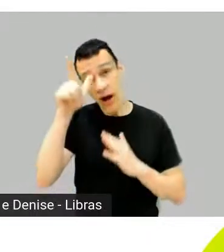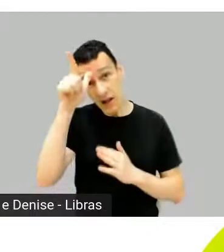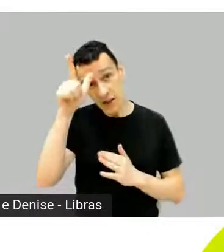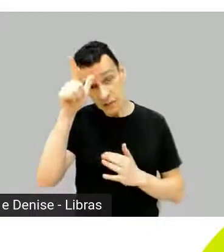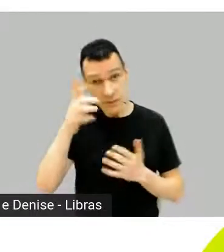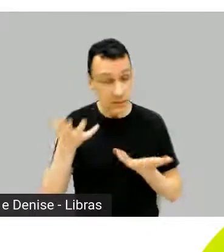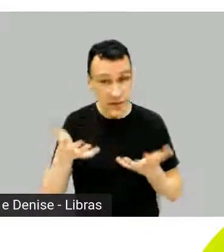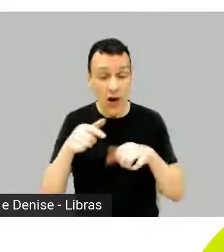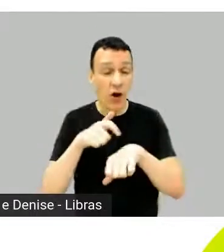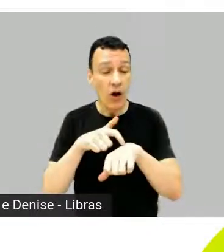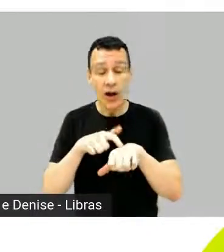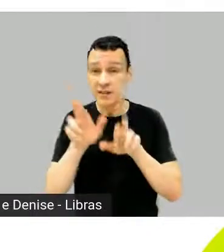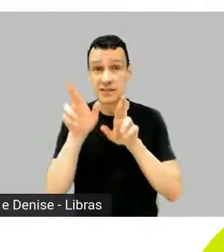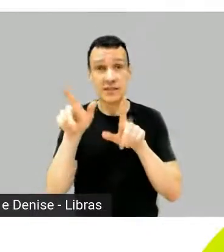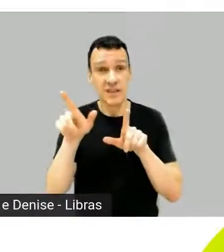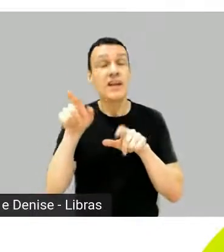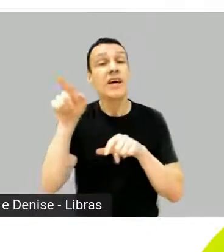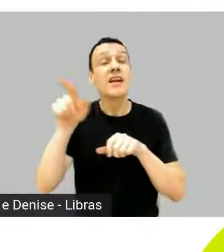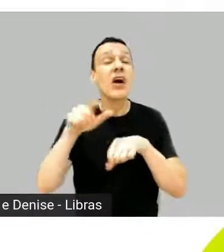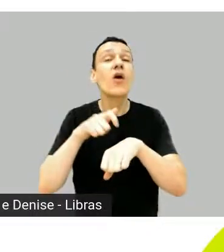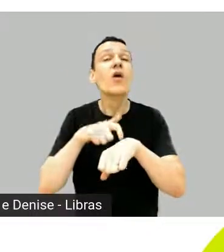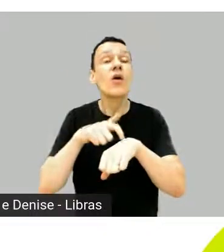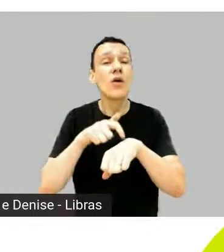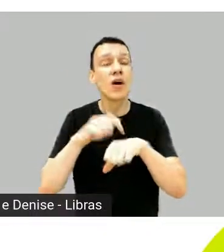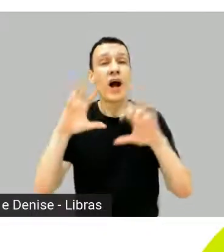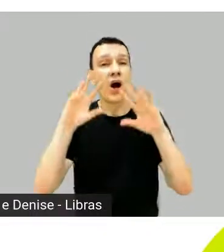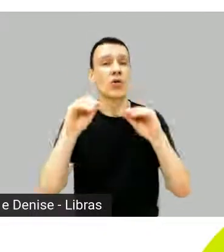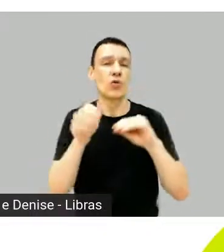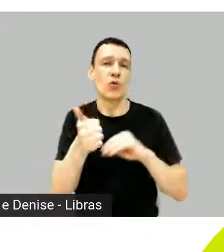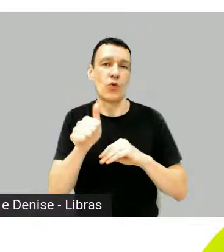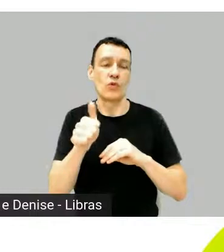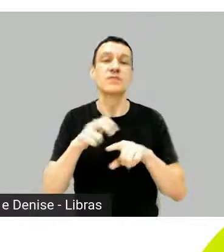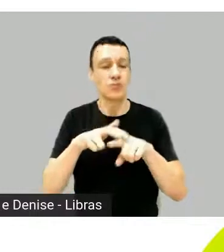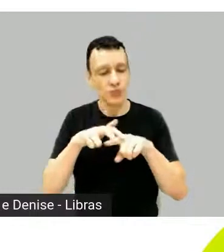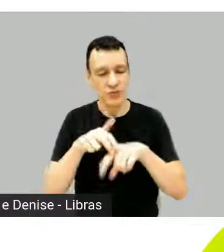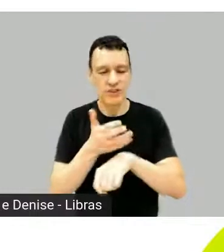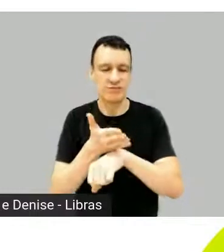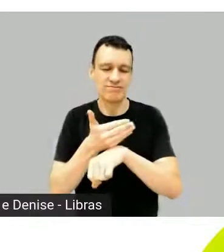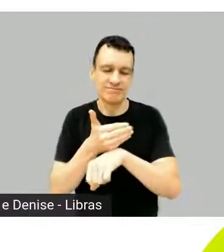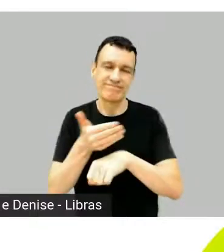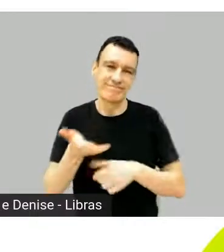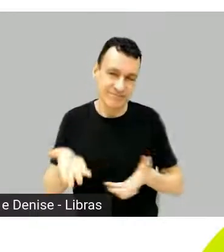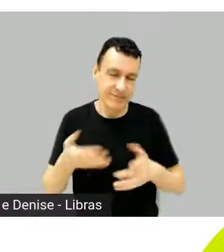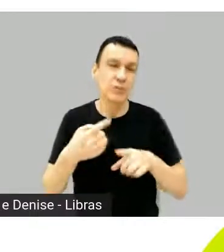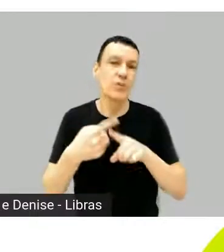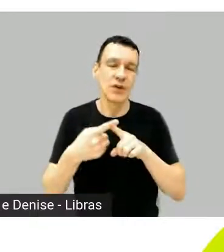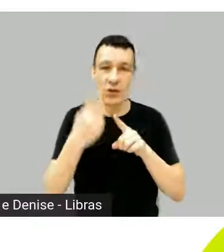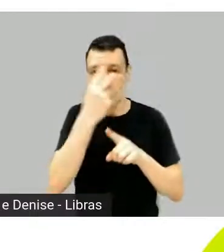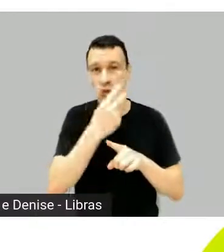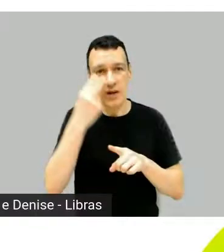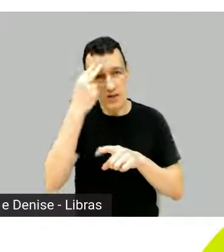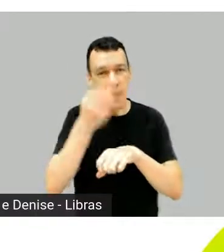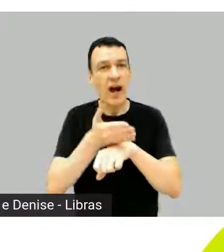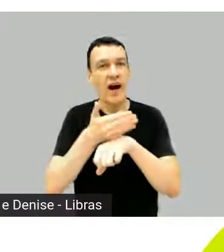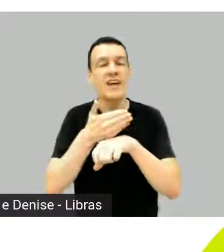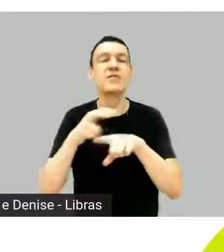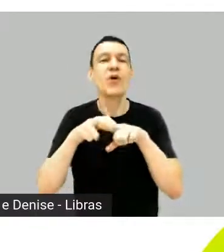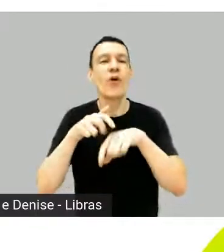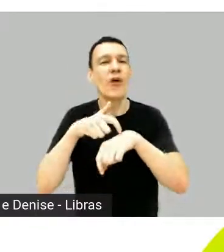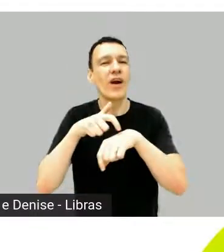11 horas da noite lá já, por isso também que a gente adiantou em duas horinhas aí essa nossa live.